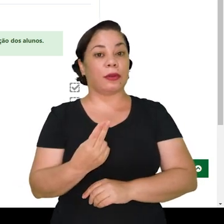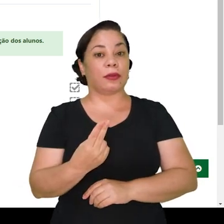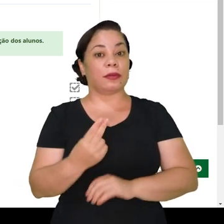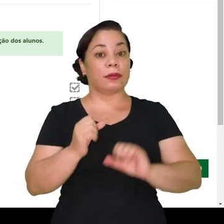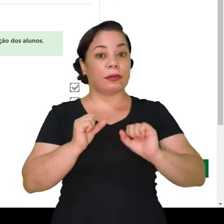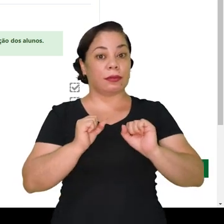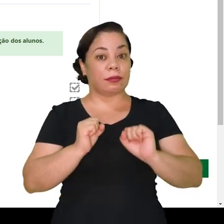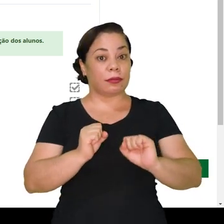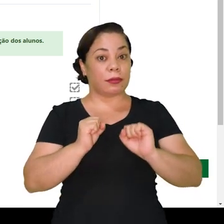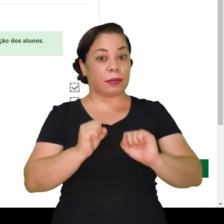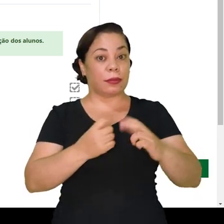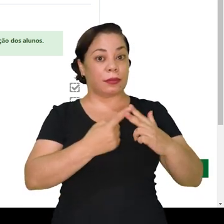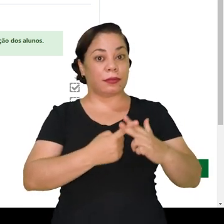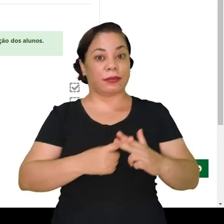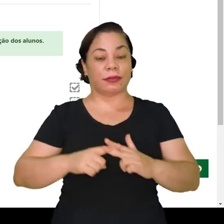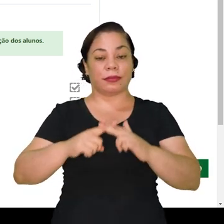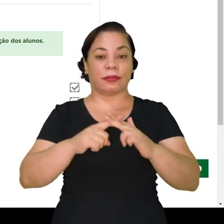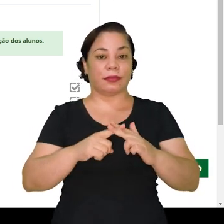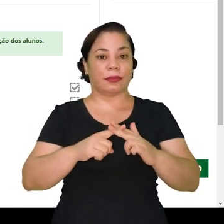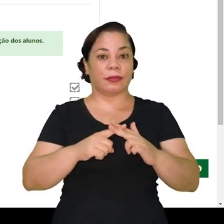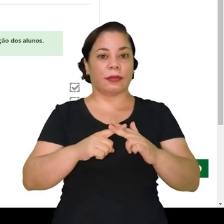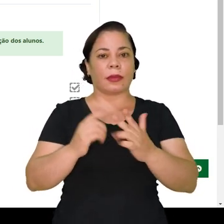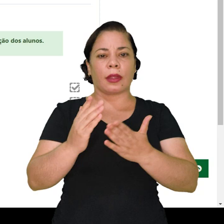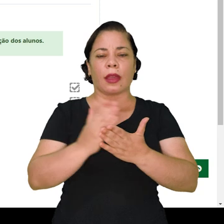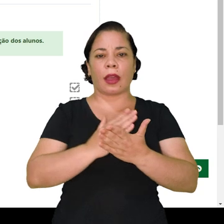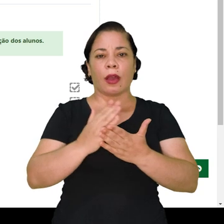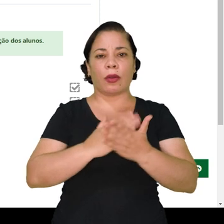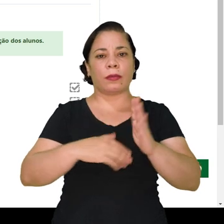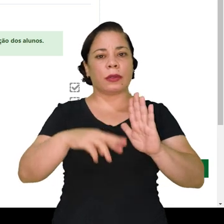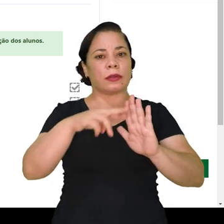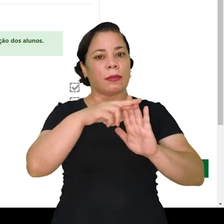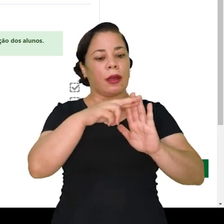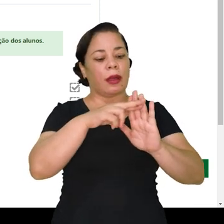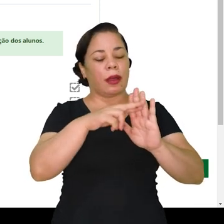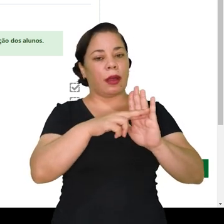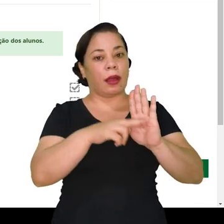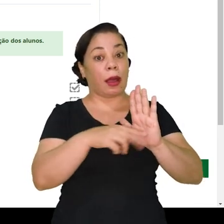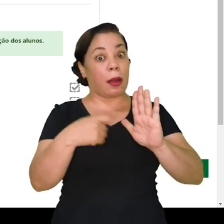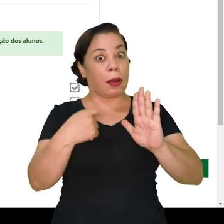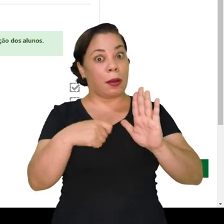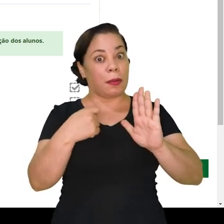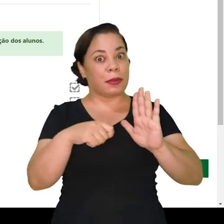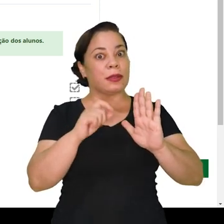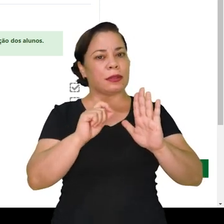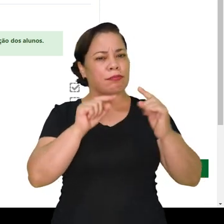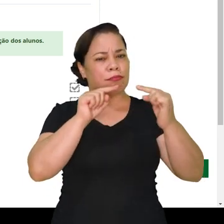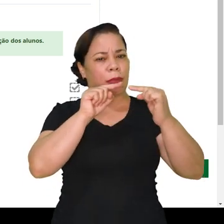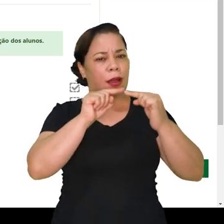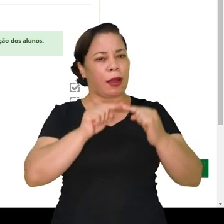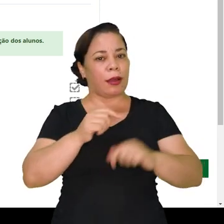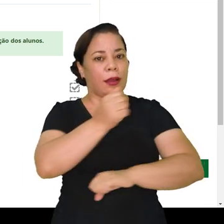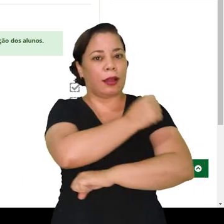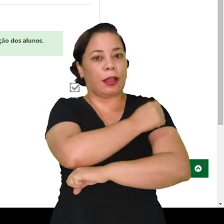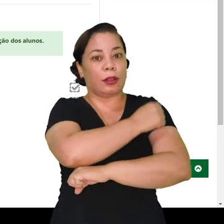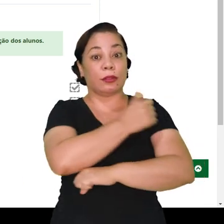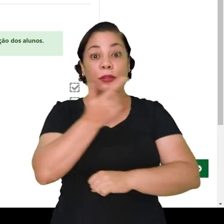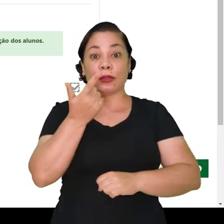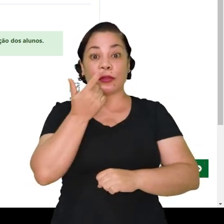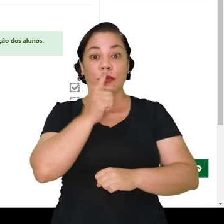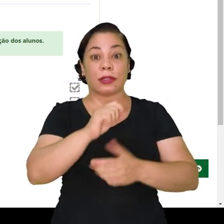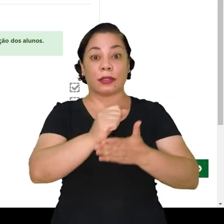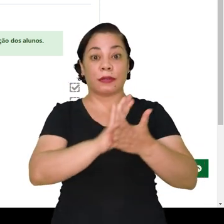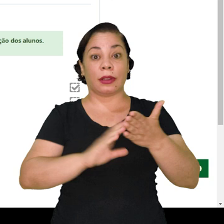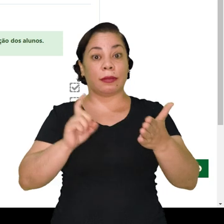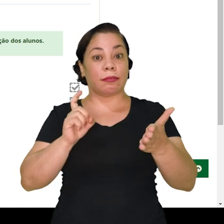ou ele pode configurar para que algumas condições sejam atendidas pelo aluno